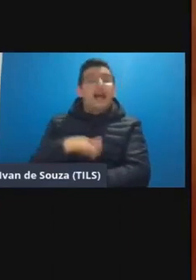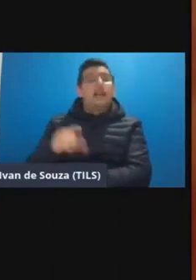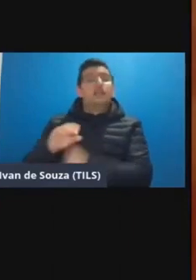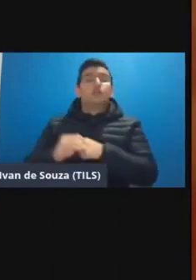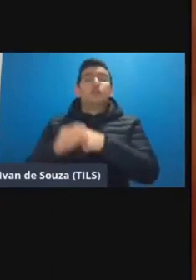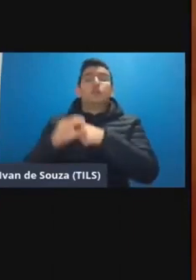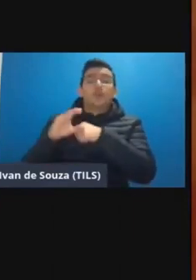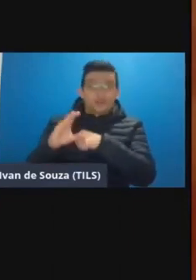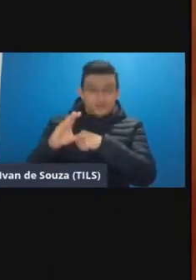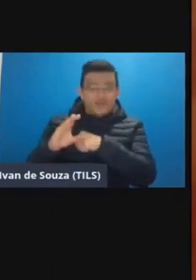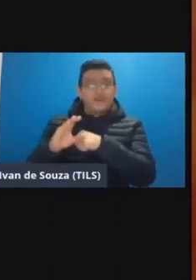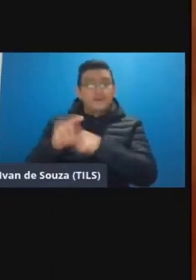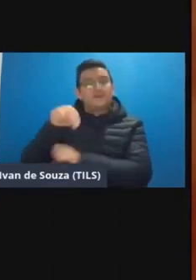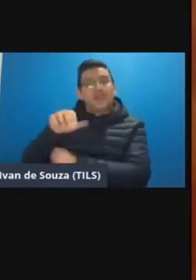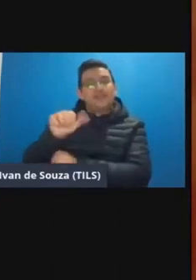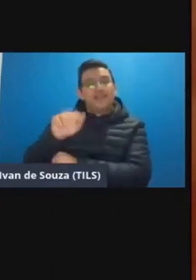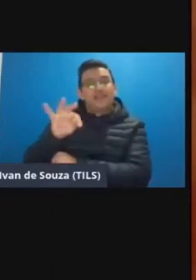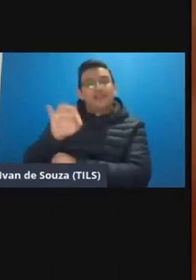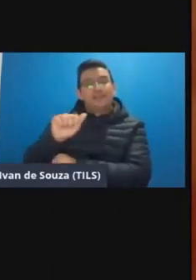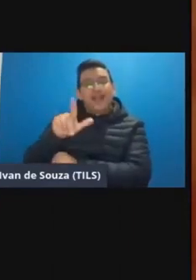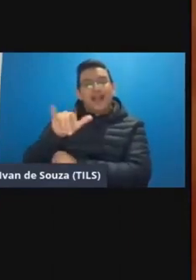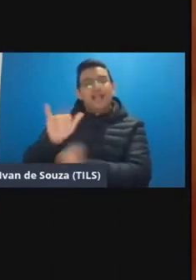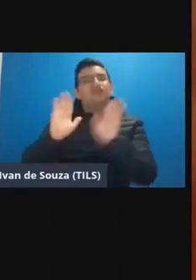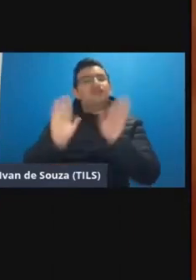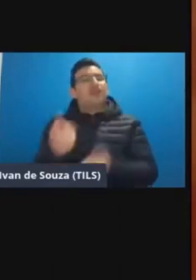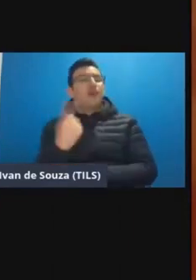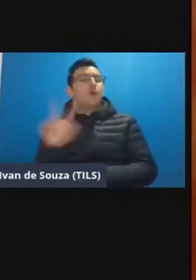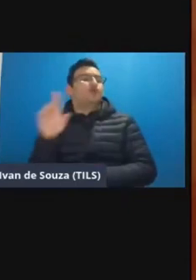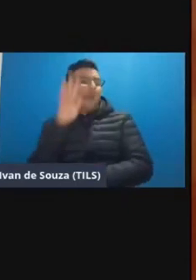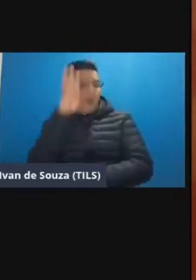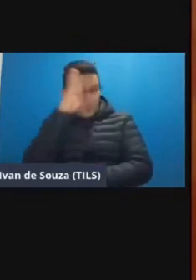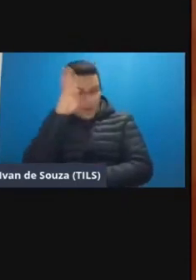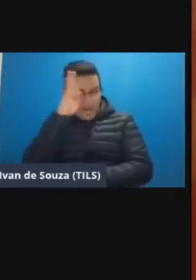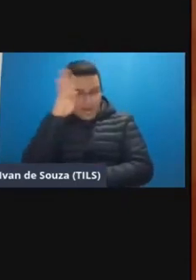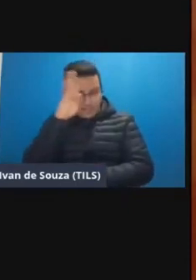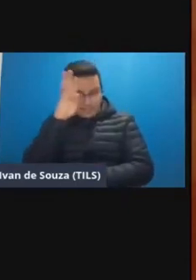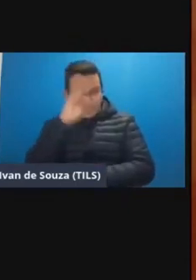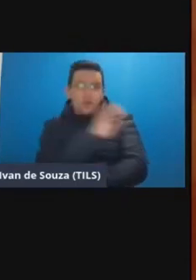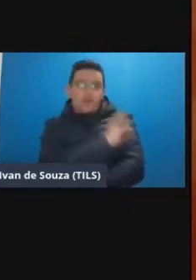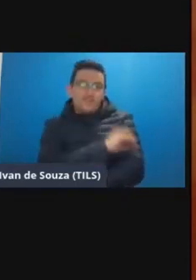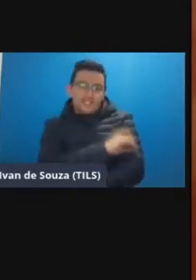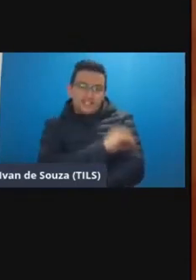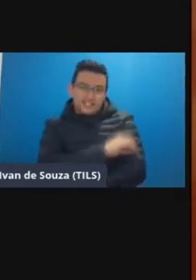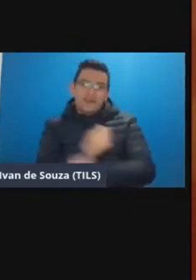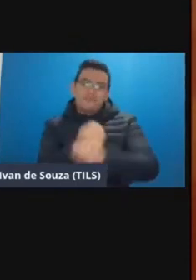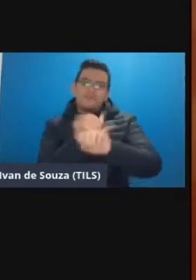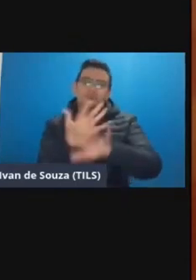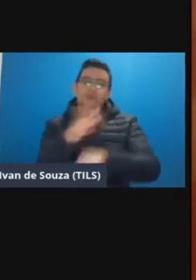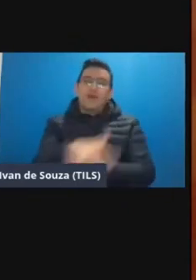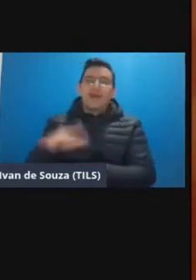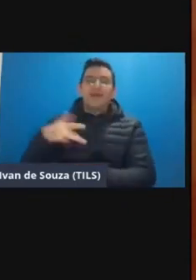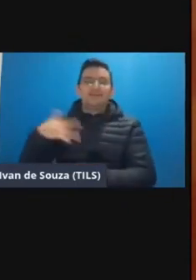conhecimento né a Natália já esteve na última quarta-feira numa web oficina com o pessoal do setor de saúde